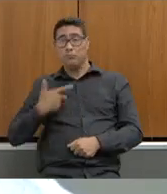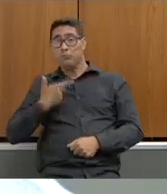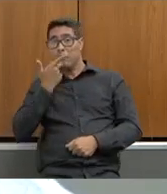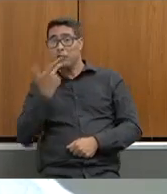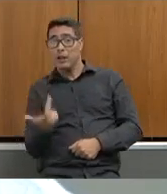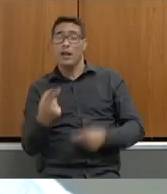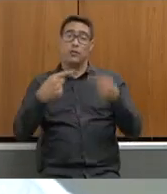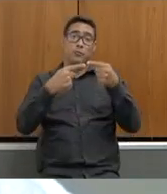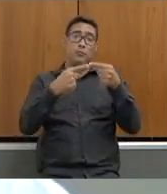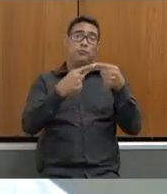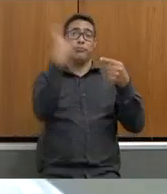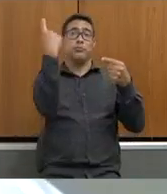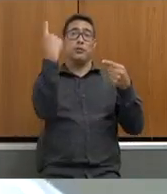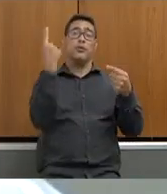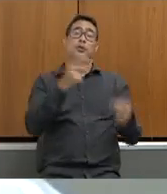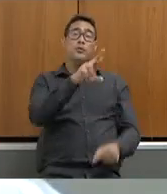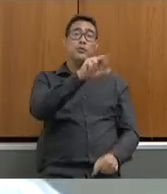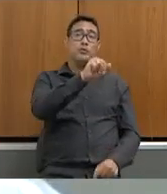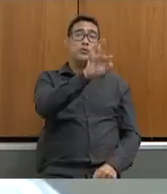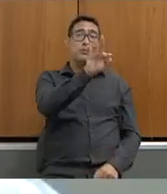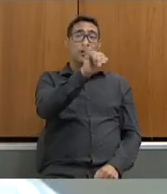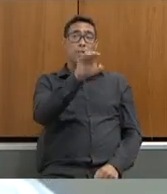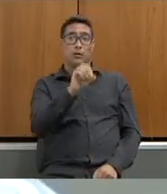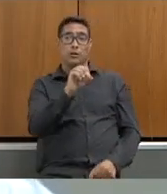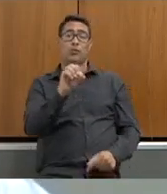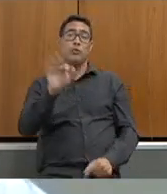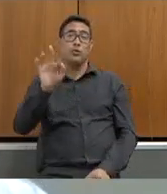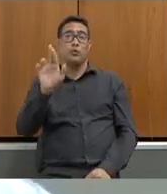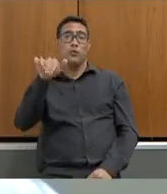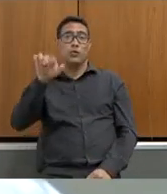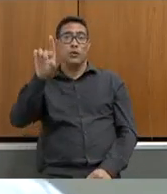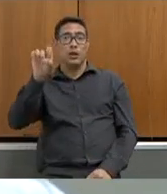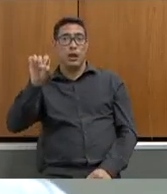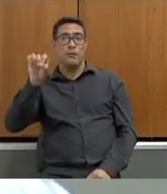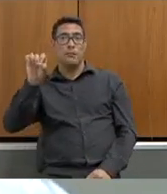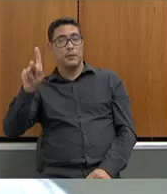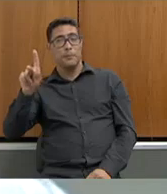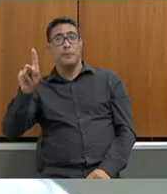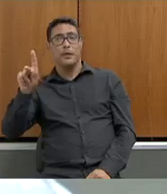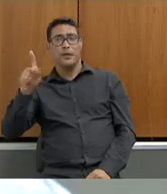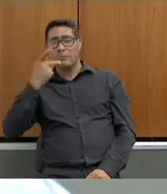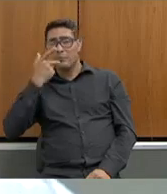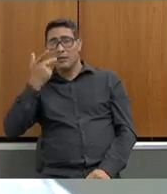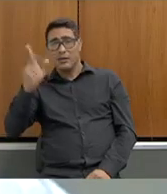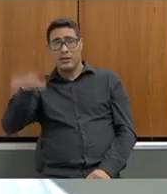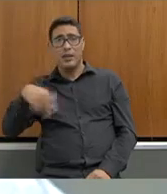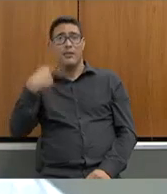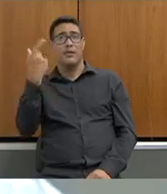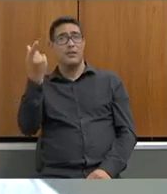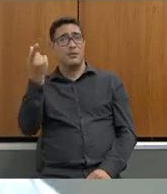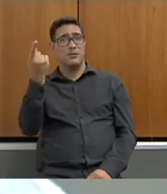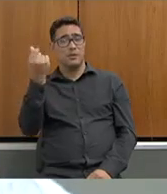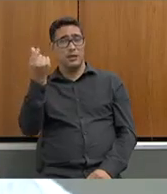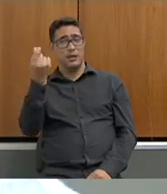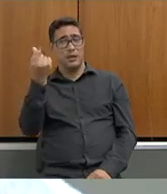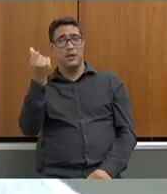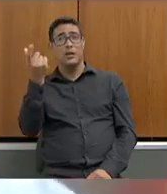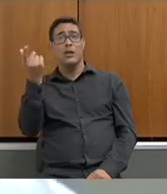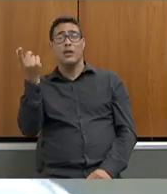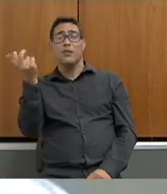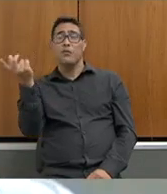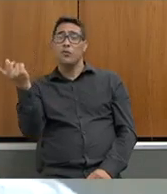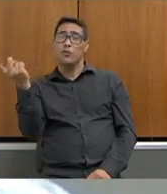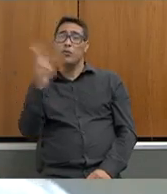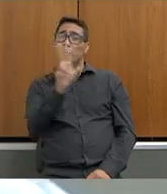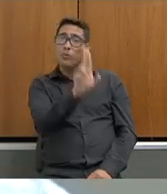rateio do Fundeb que aliás eu digo que era melhor que esse dinheiro fosse para dentro